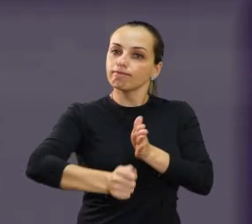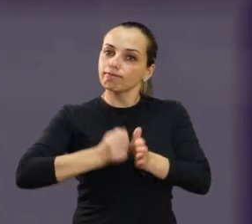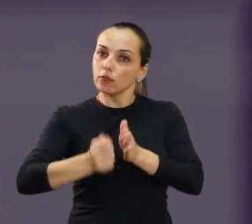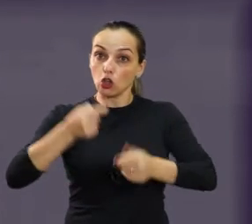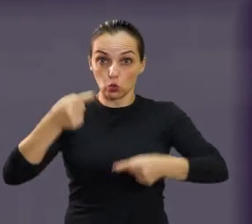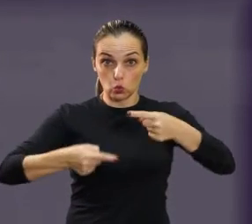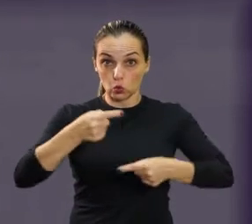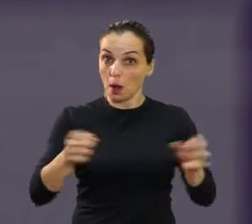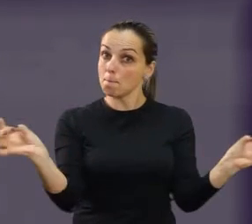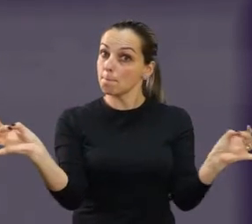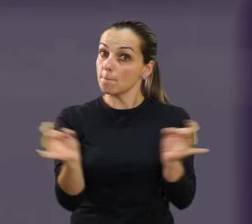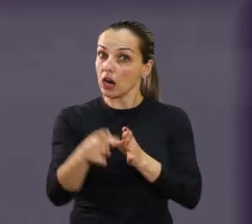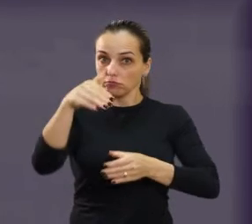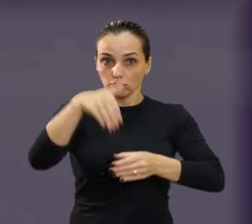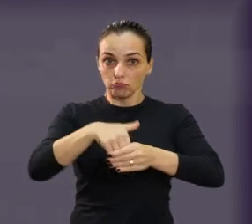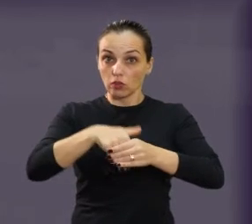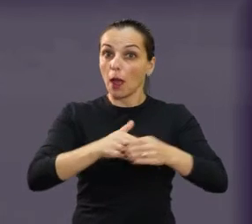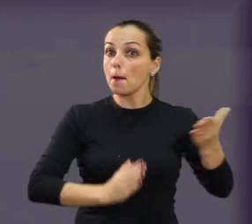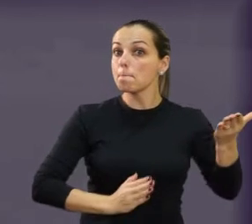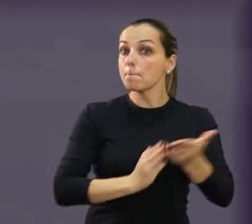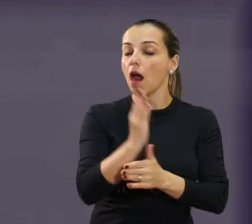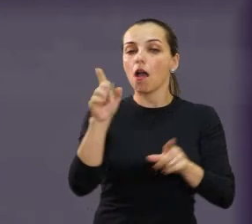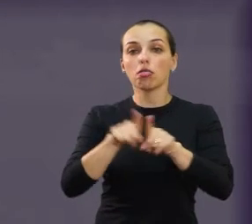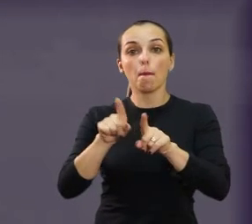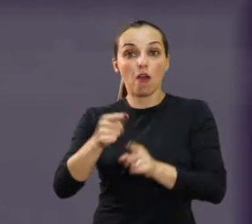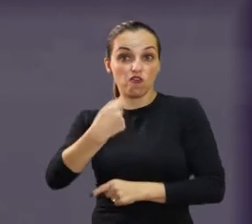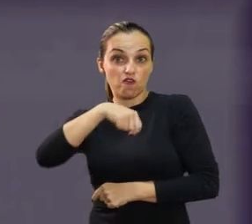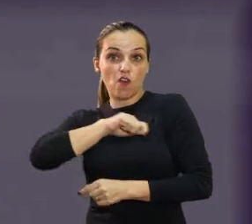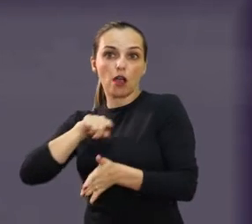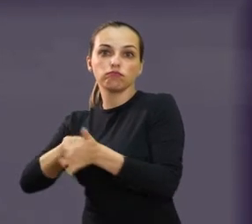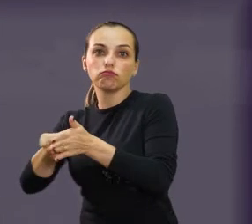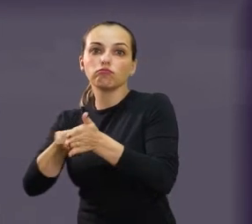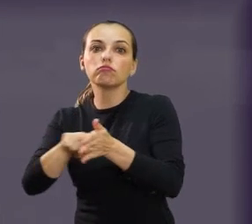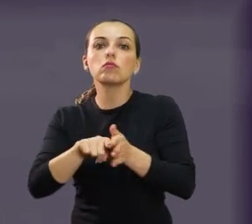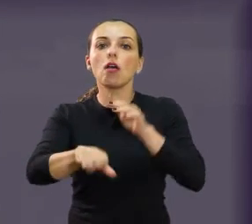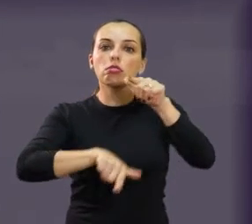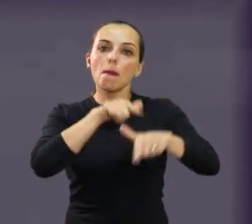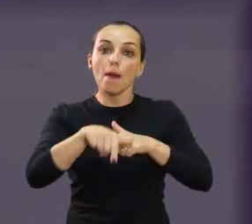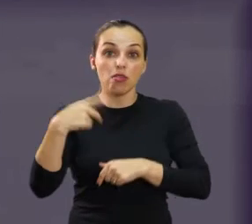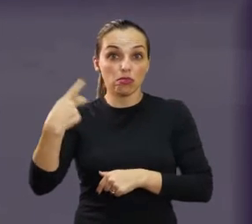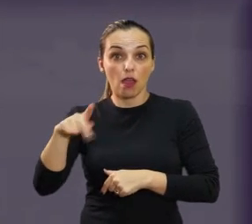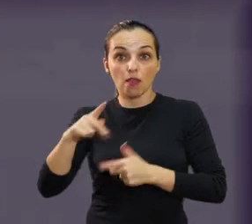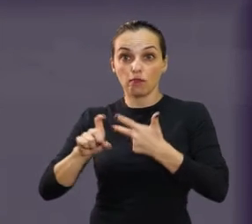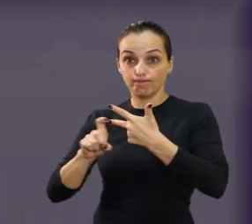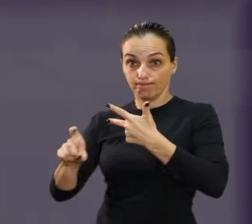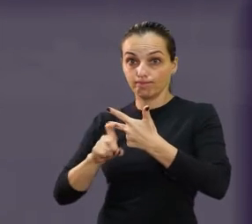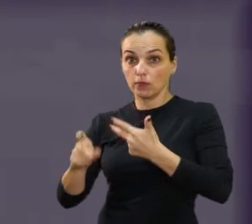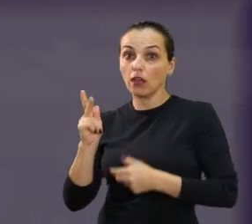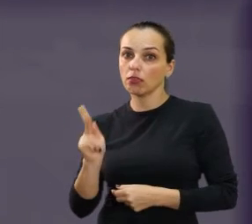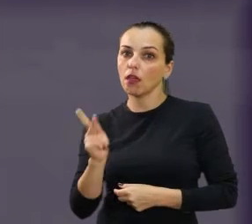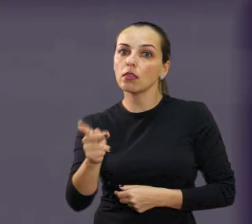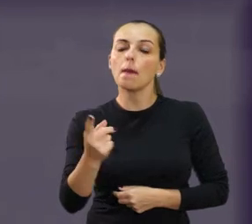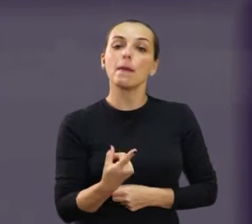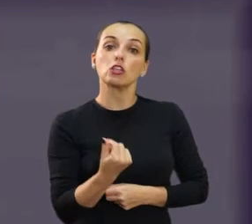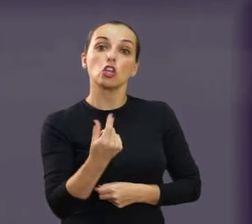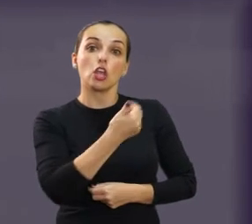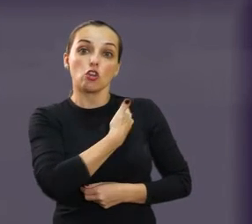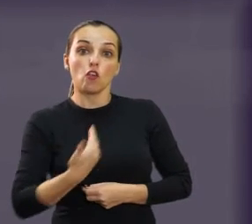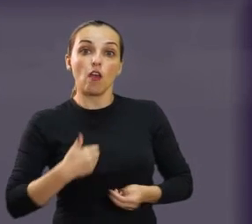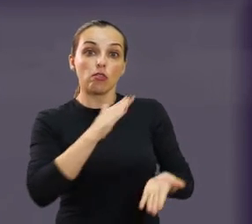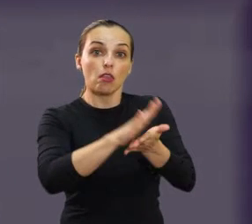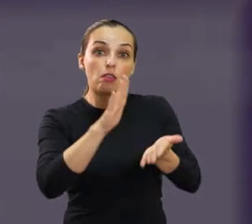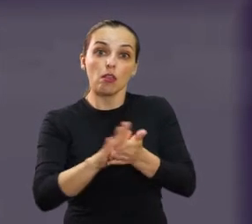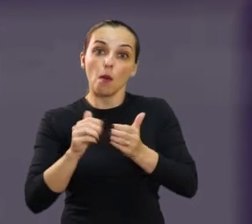municipais, além de fiscalizar a atuação do Poder Executivo e acompanhar de perto a aplicação dos recursos